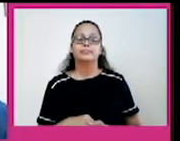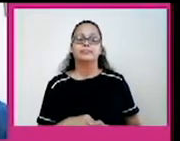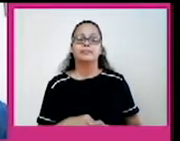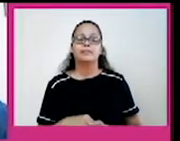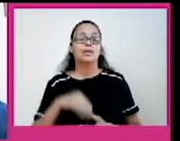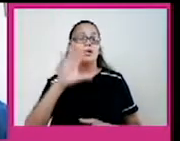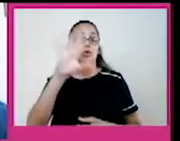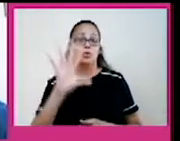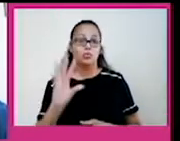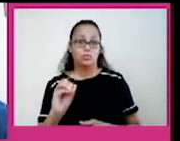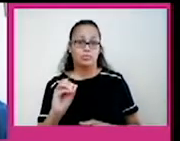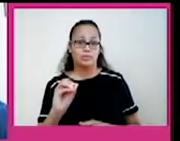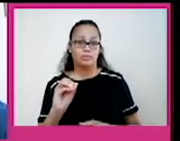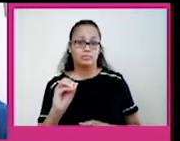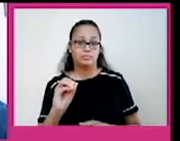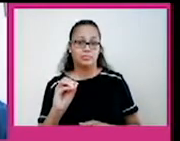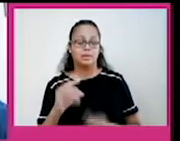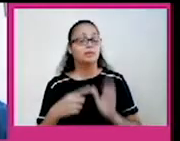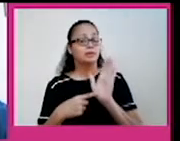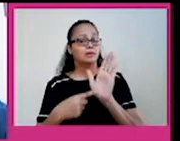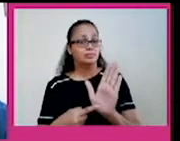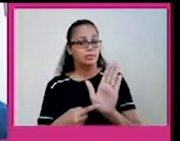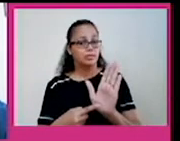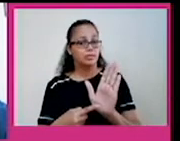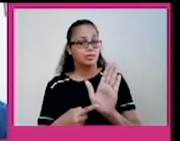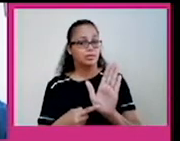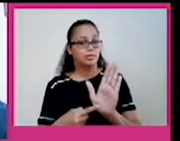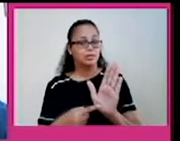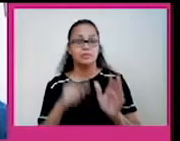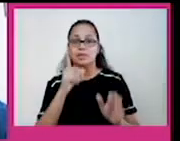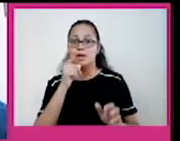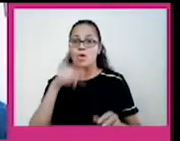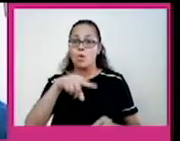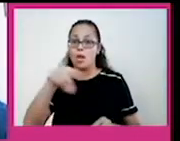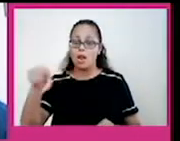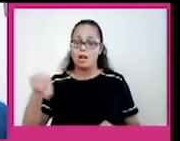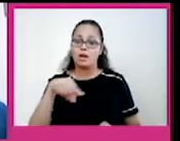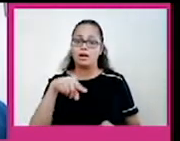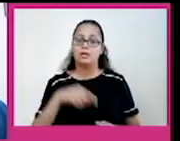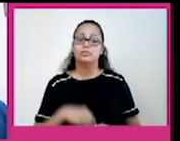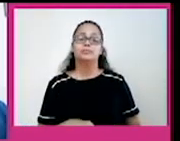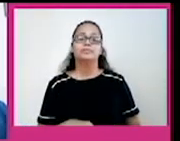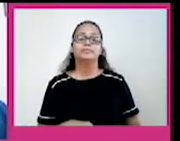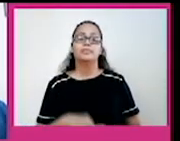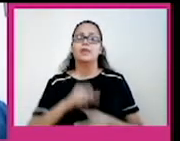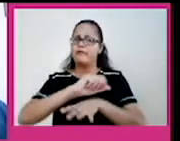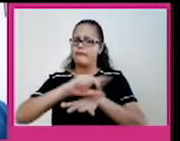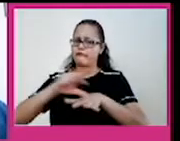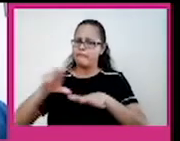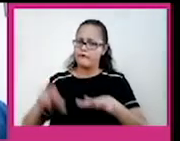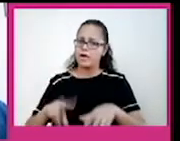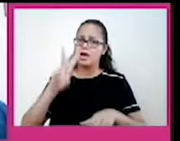Observem aqui no mapa a indicação da seta, olha aqui o lago Managua e aqui o lago Nicarágua. Certo? Existem vários